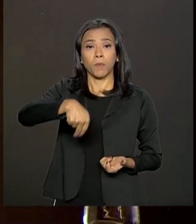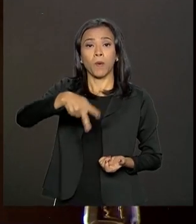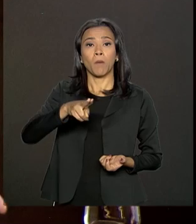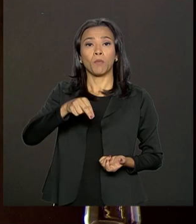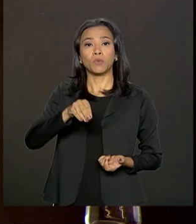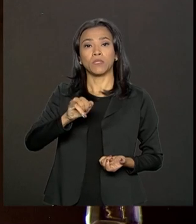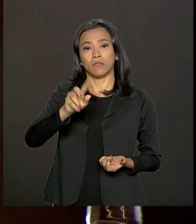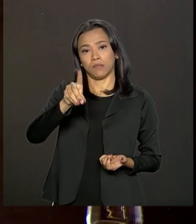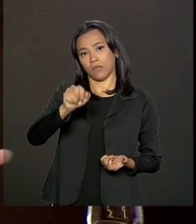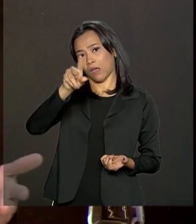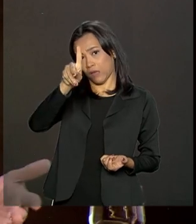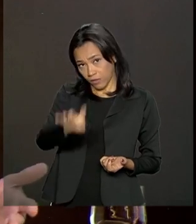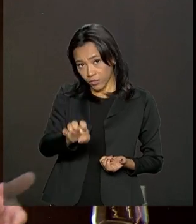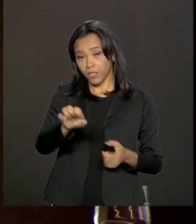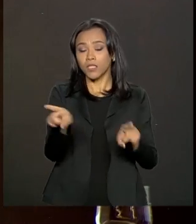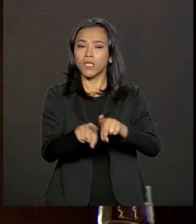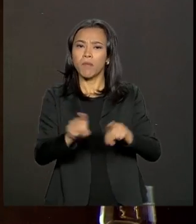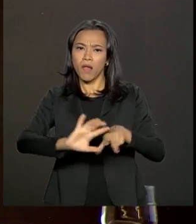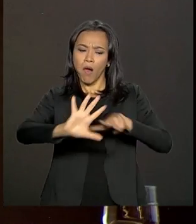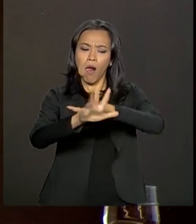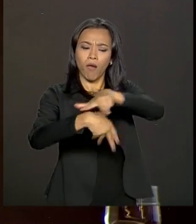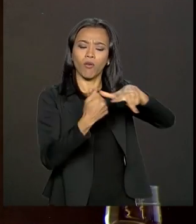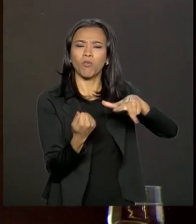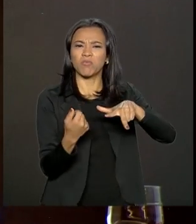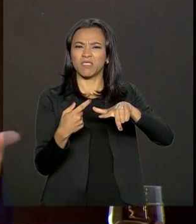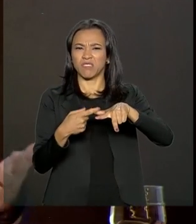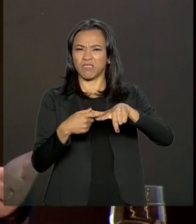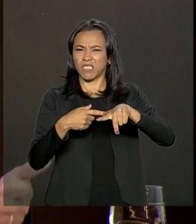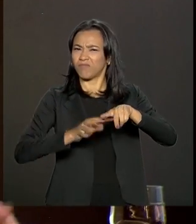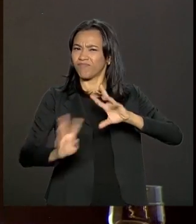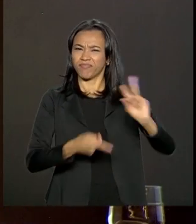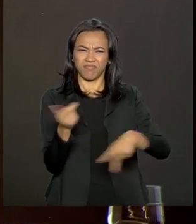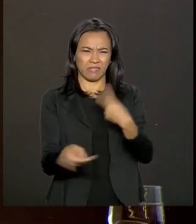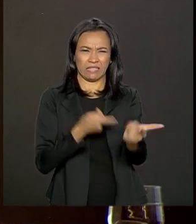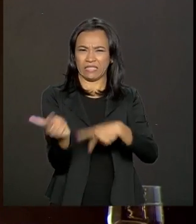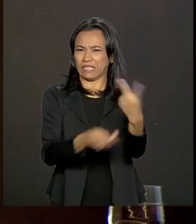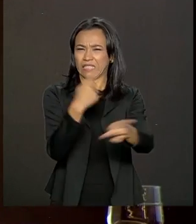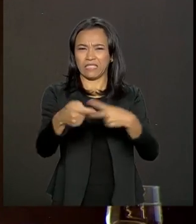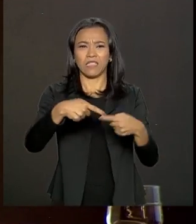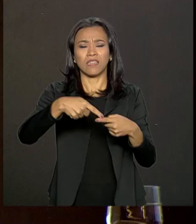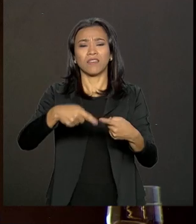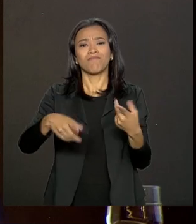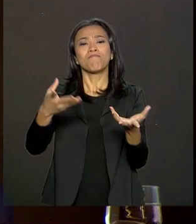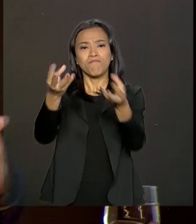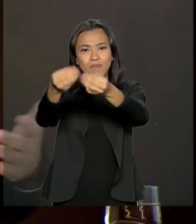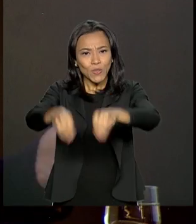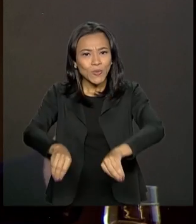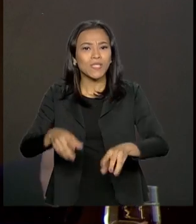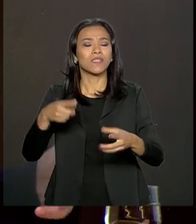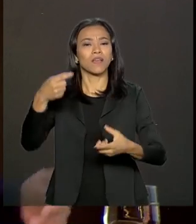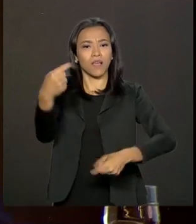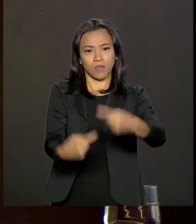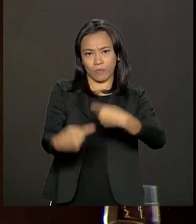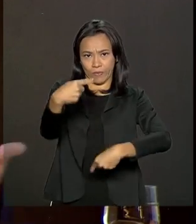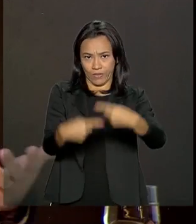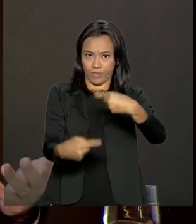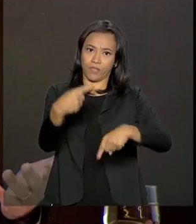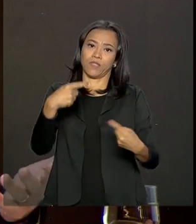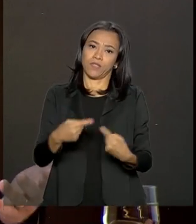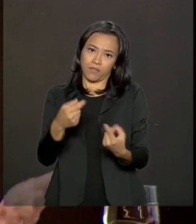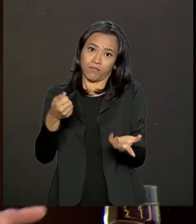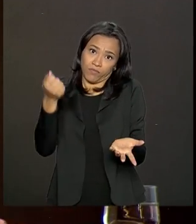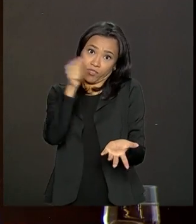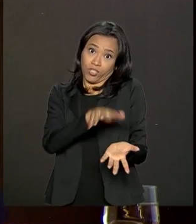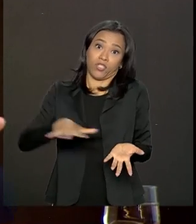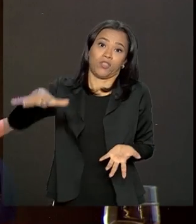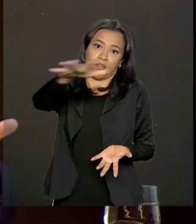essa corrupção desenfreada, impacta a eficiência das políticas públicas em geral,